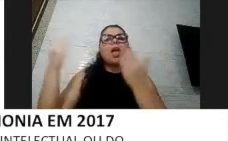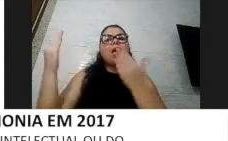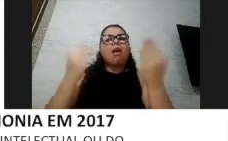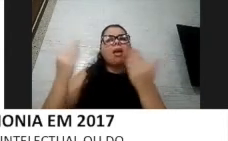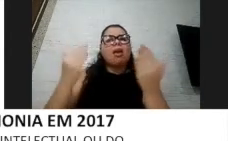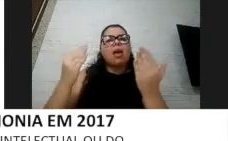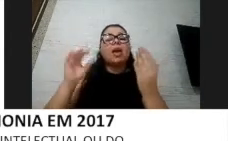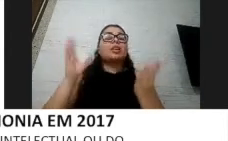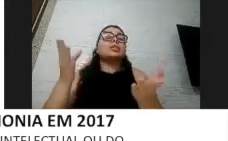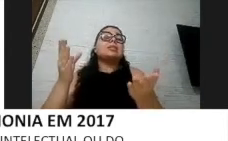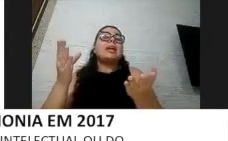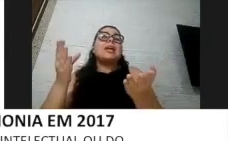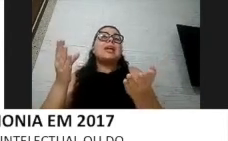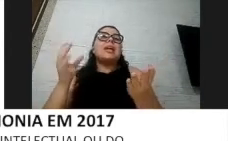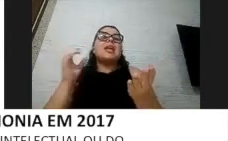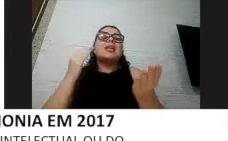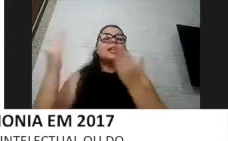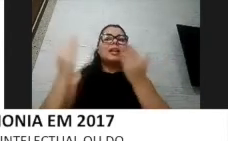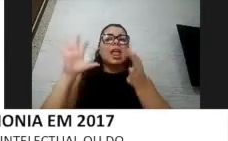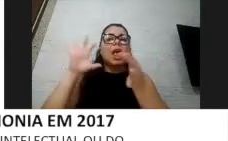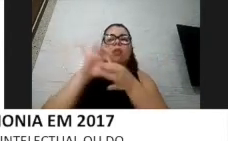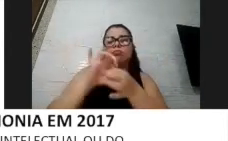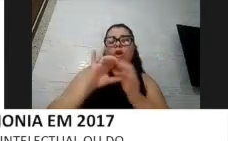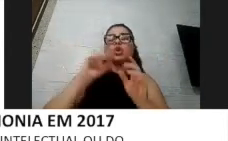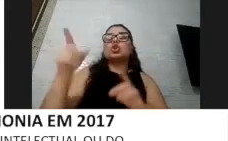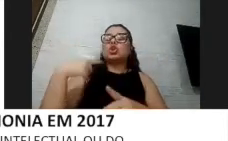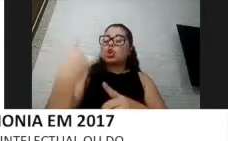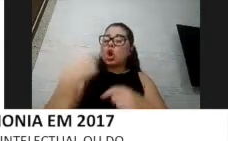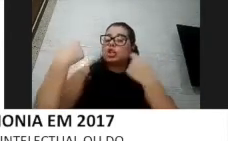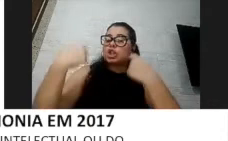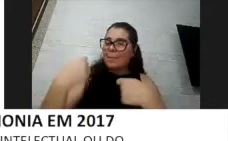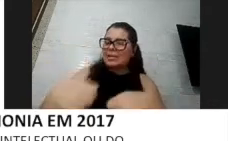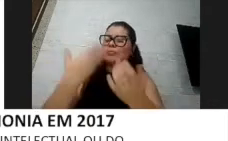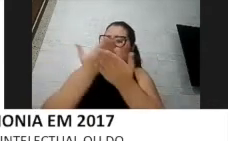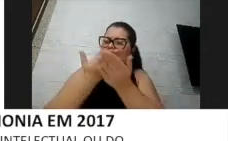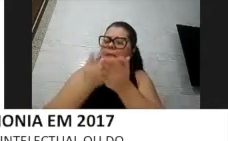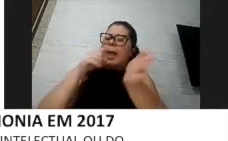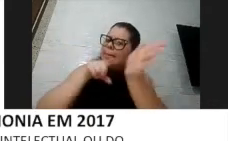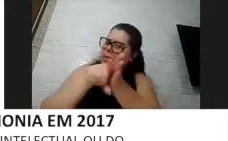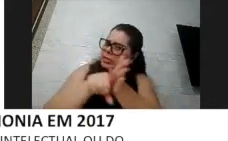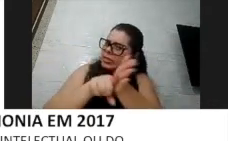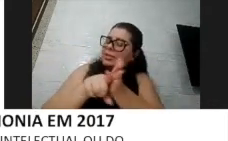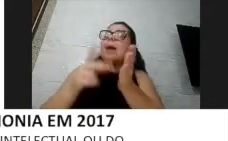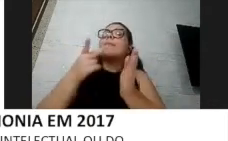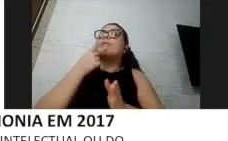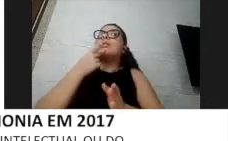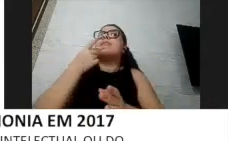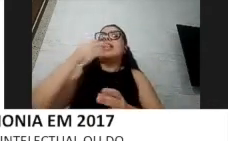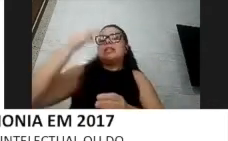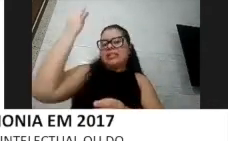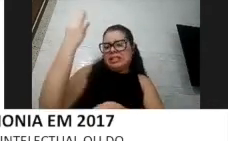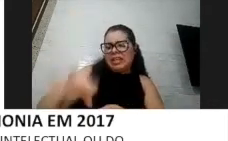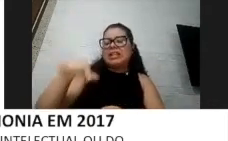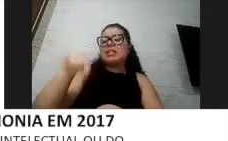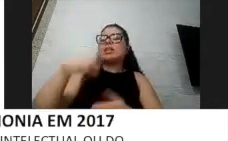ainda estudar os casos que estão acontecendo para afirmar que isso também aconteceria em relação à mortalidade